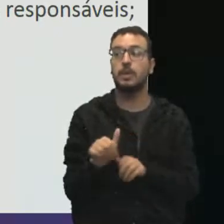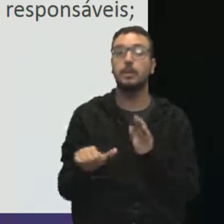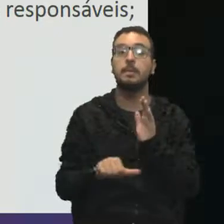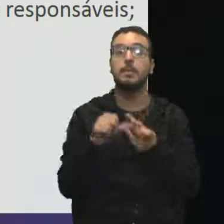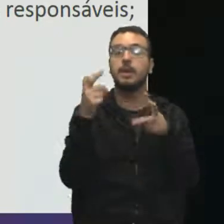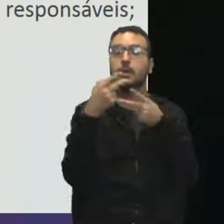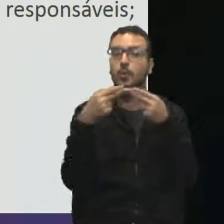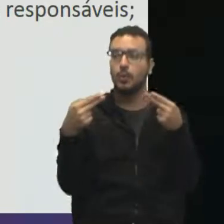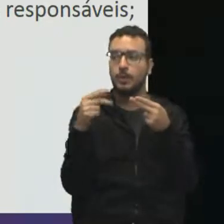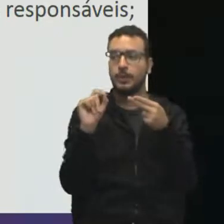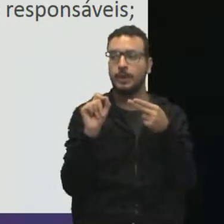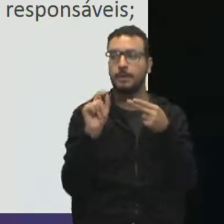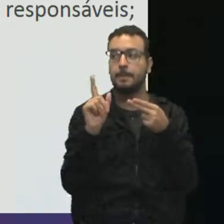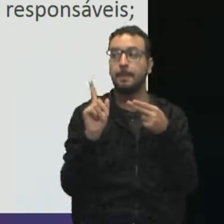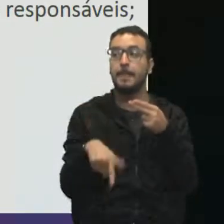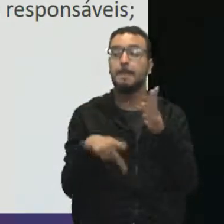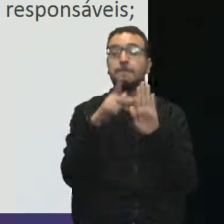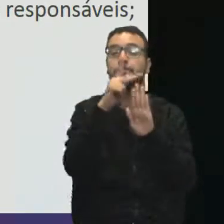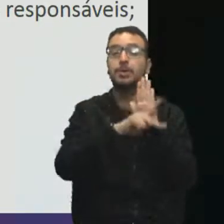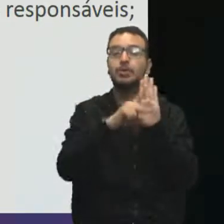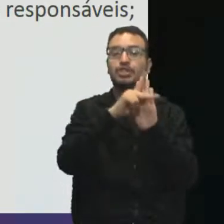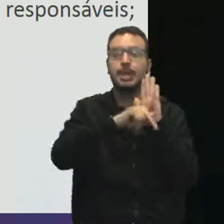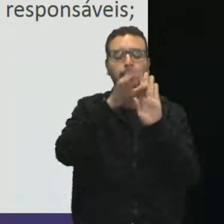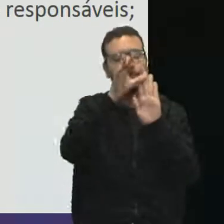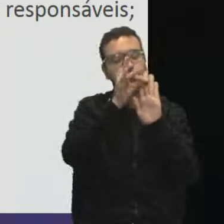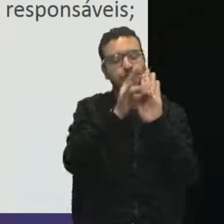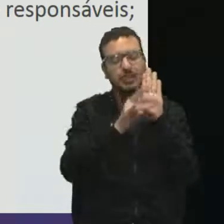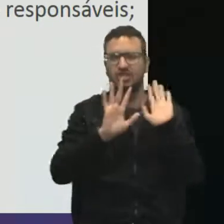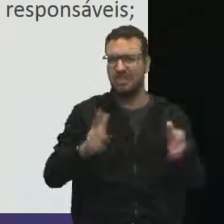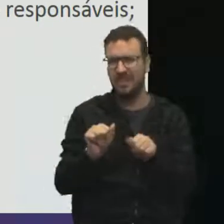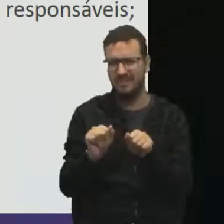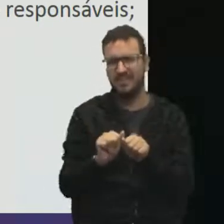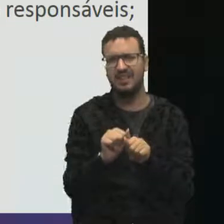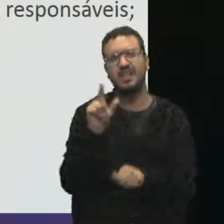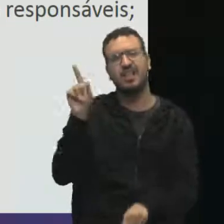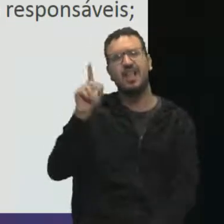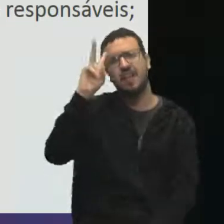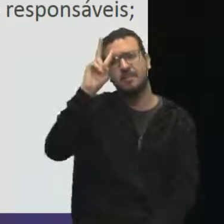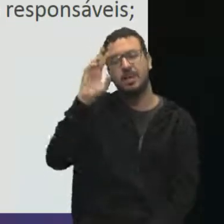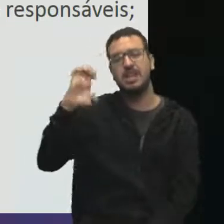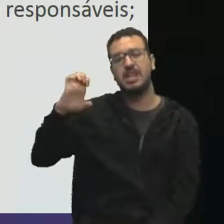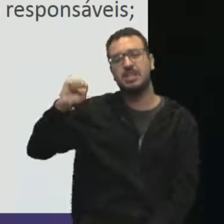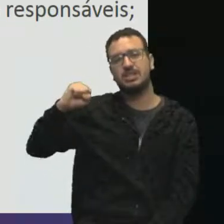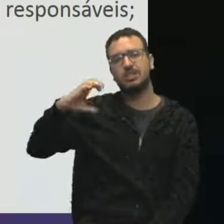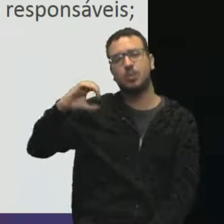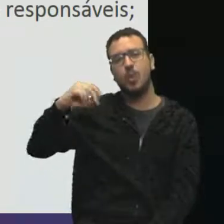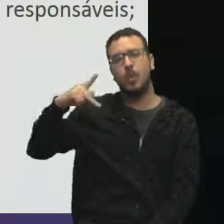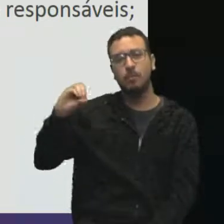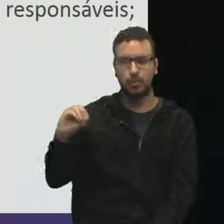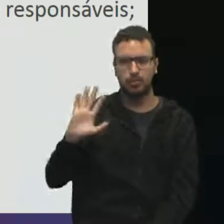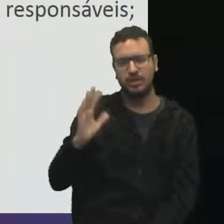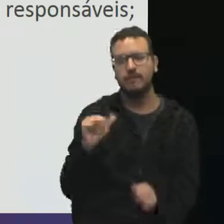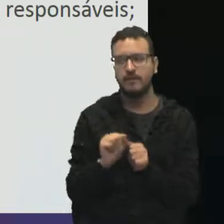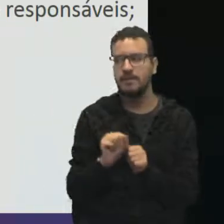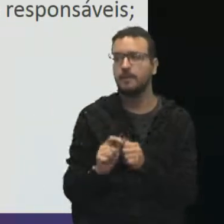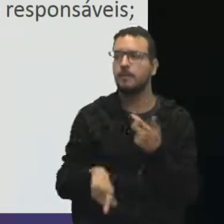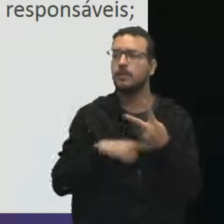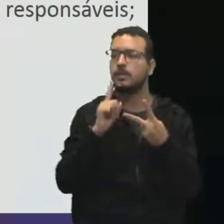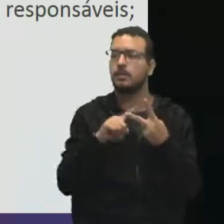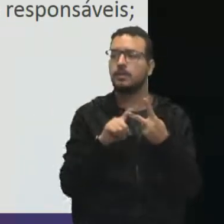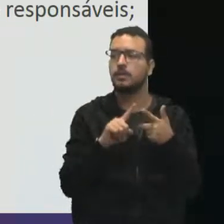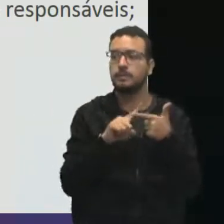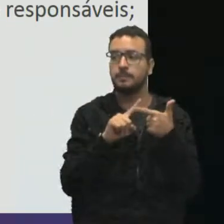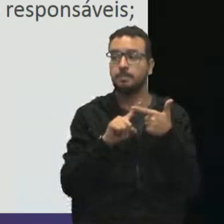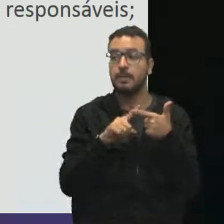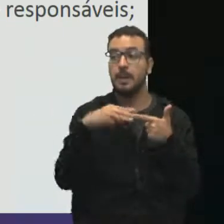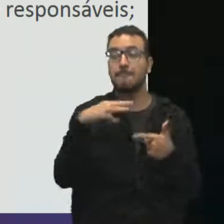coisa que eu faço é detalhar o projeto. Você já fez isso? Aonde? Lá no escopo. Segunda coisa, o